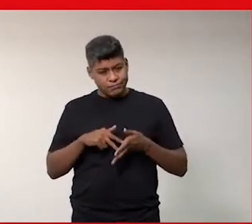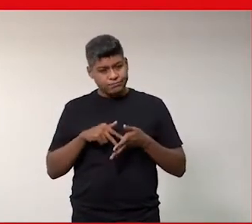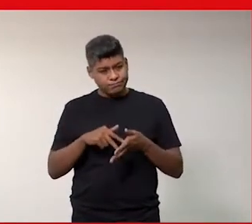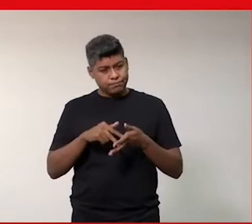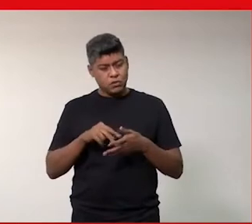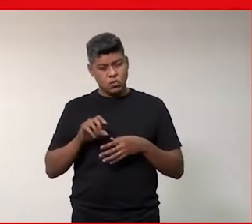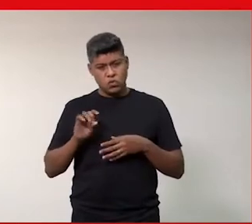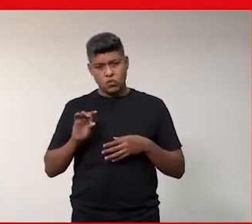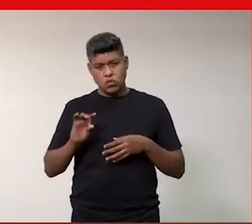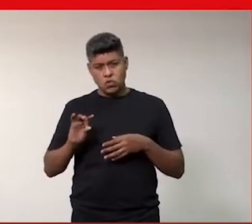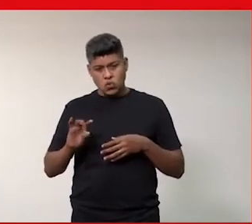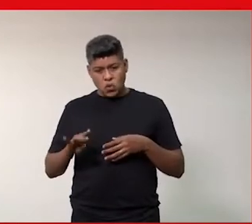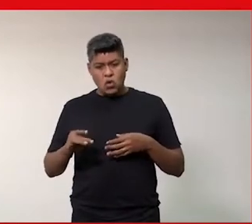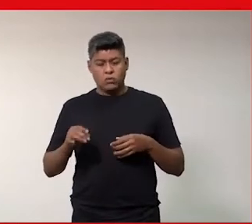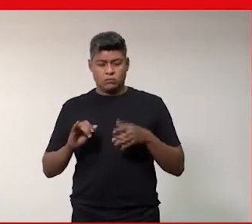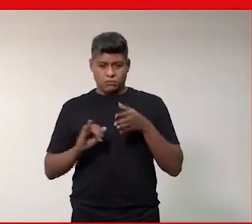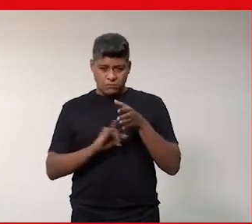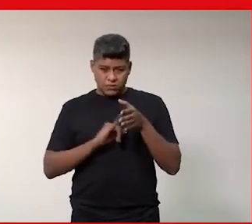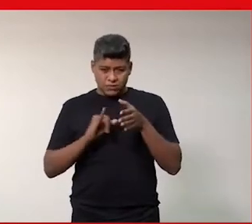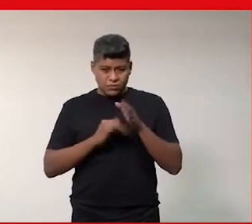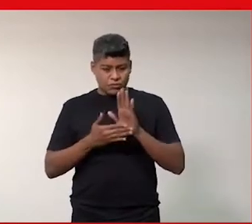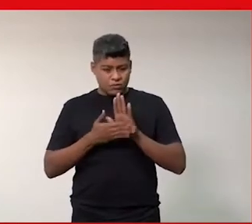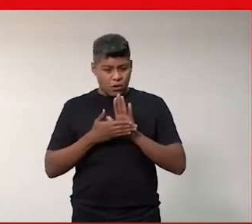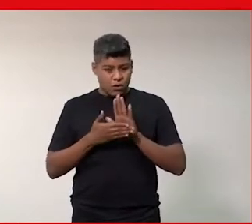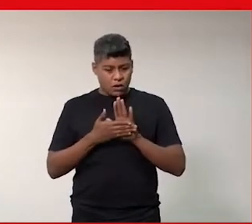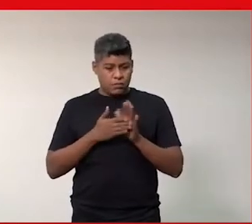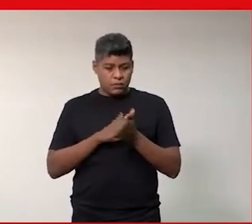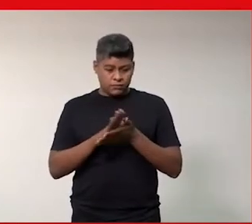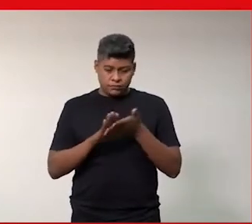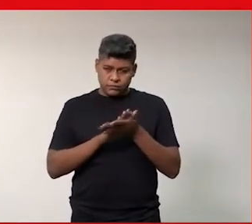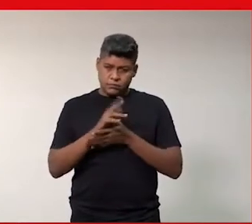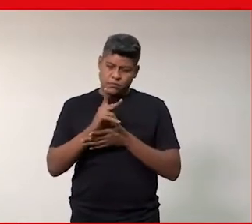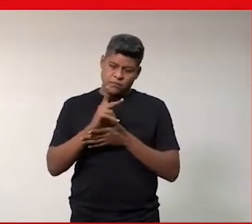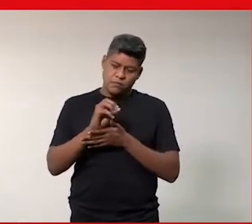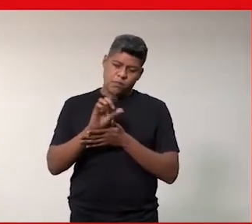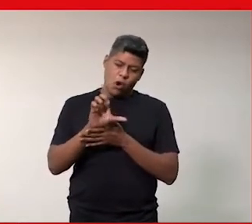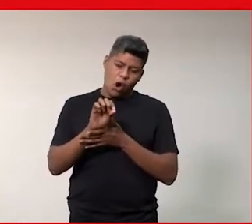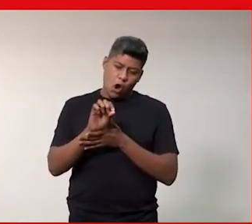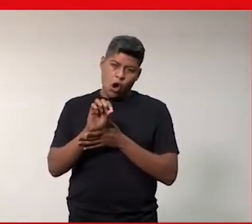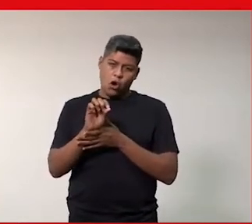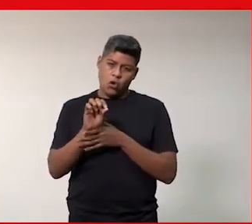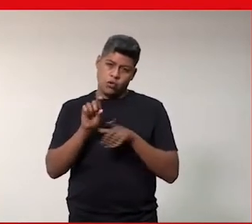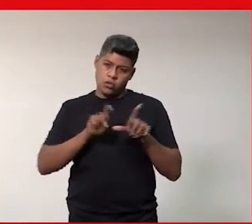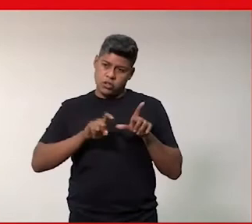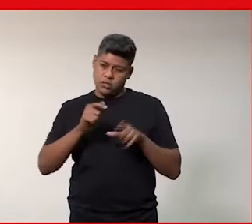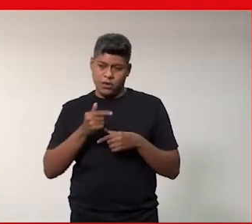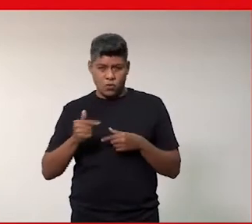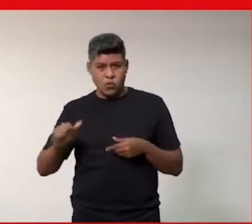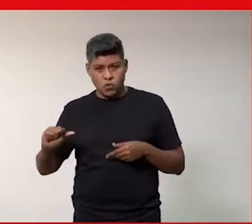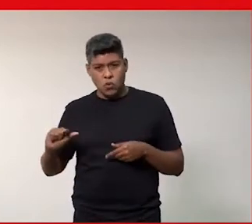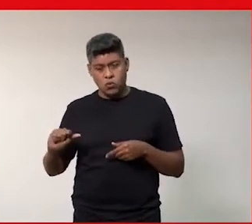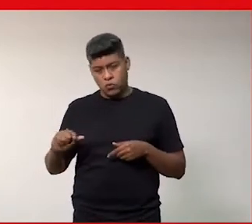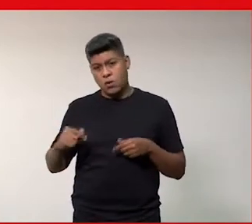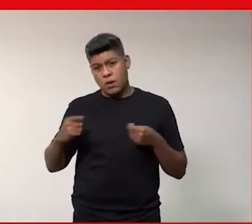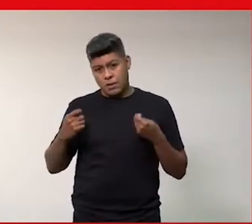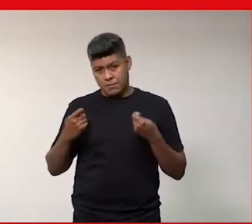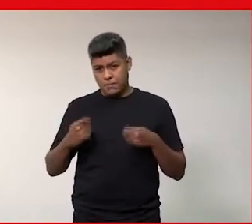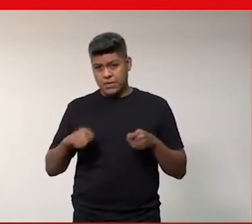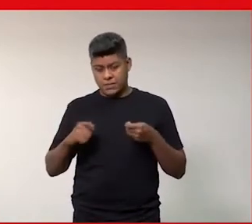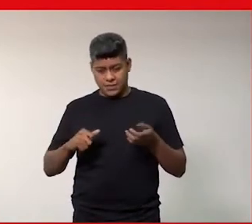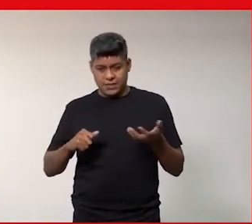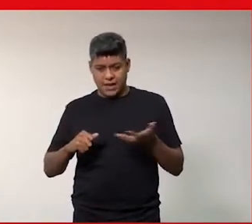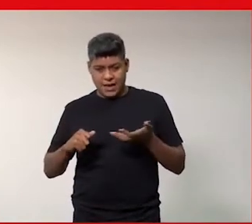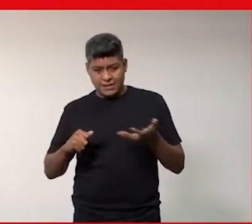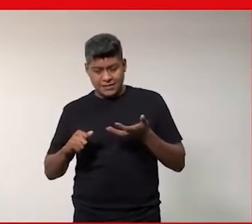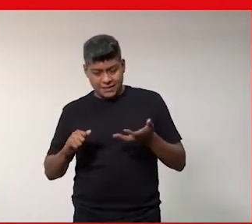e não só por institutos e programas como esse do Polo Digital, das meninas digitais e outros tantos, mas a gente precisa dessas ações